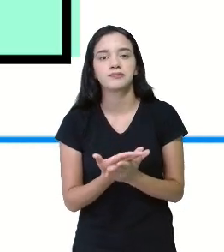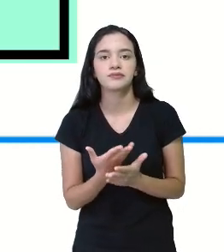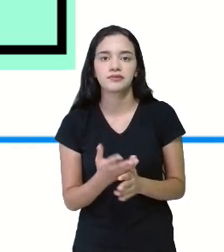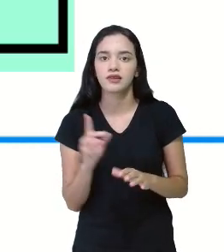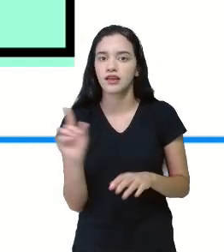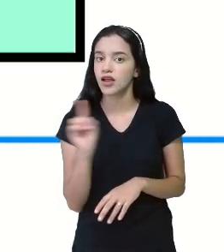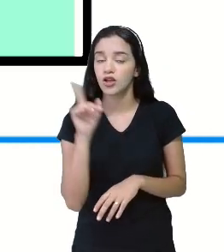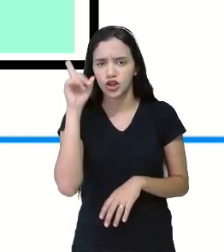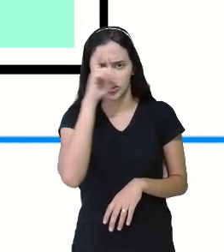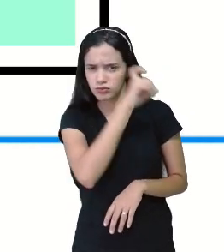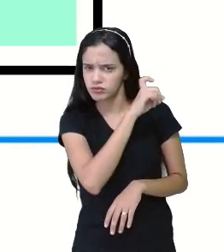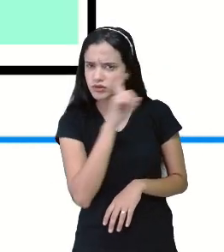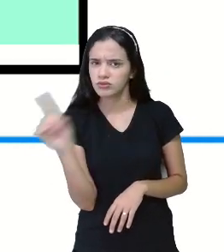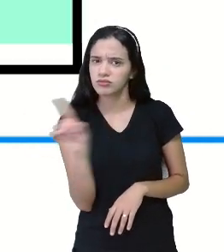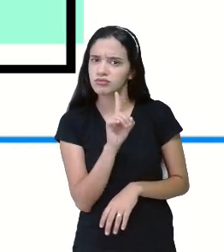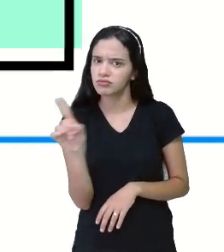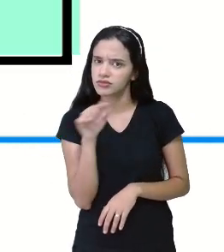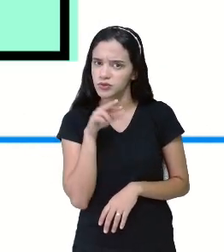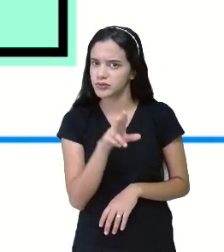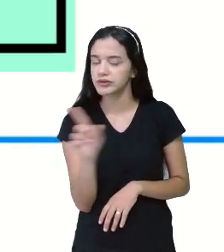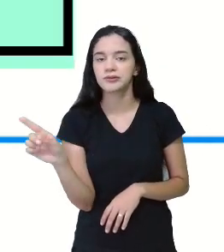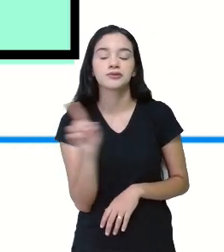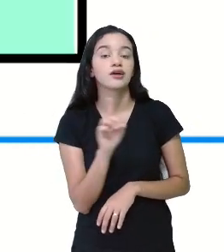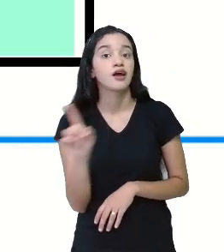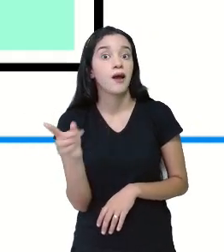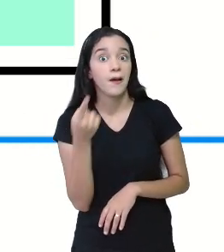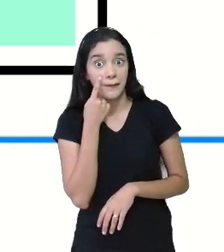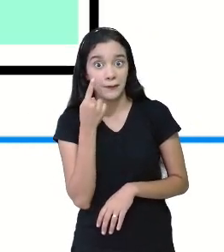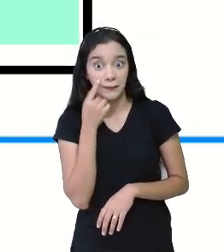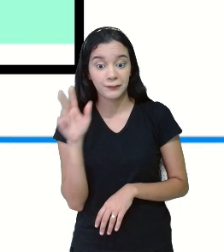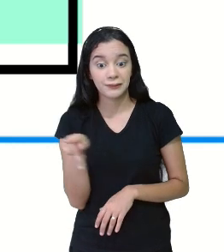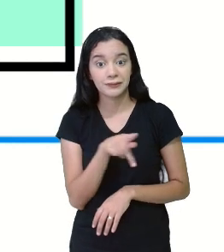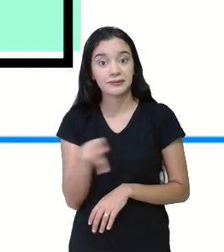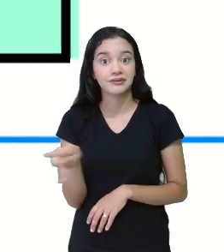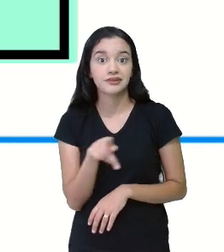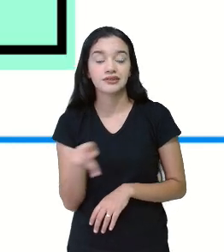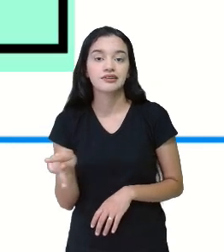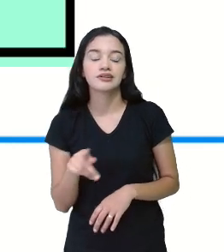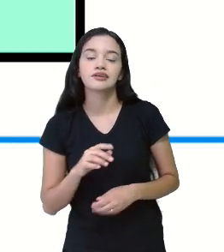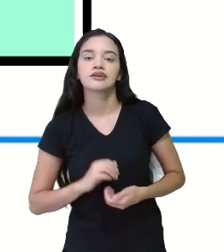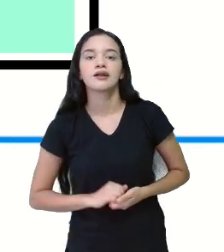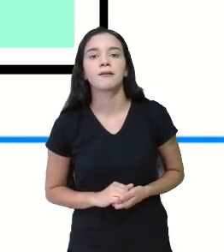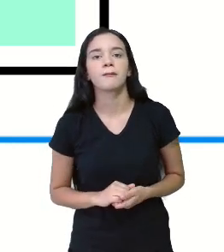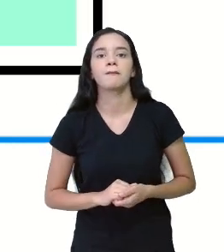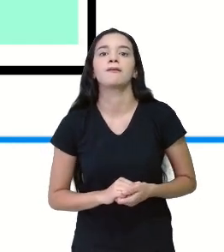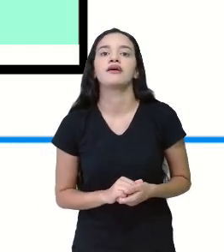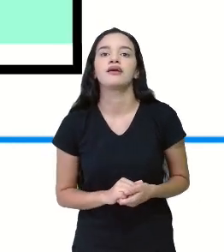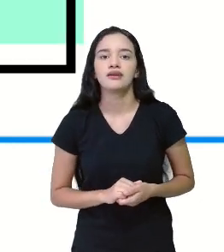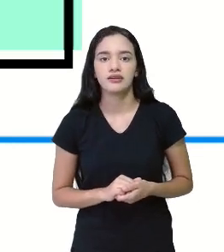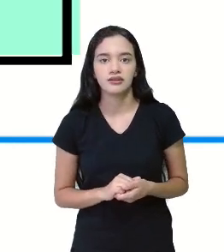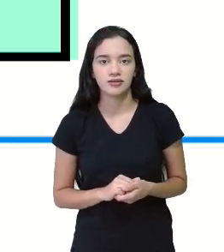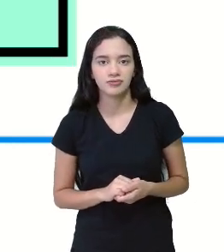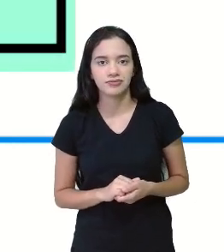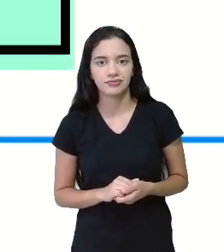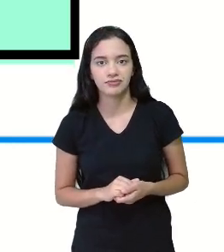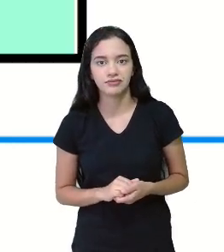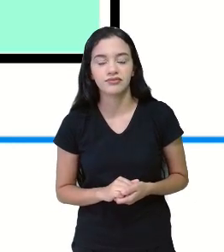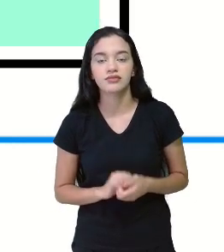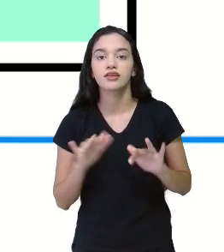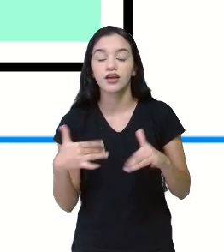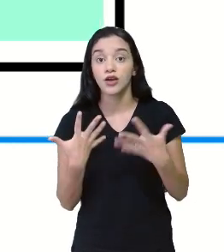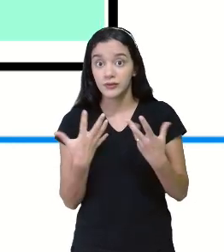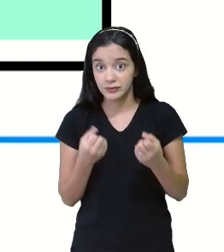Não é difícil responder. Olha, professora Esté já fazendo aqui os barulhos, olha só. Mas, antes, vamos saber o que é